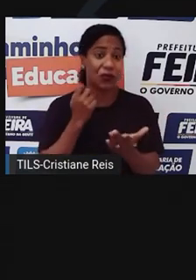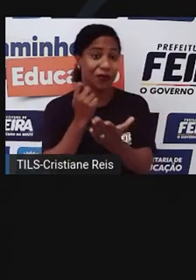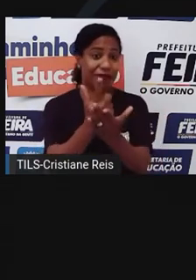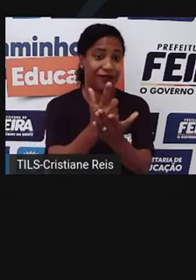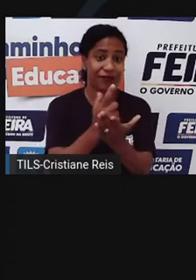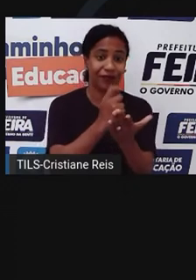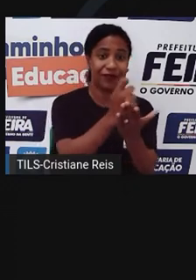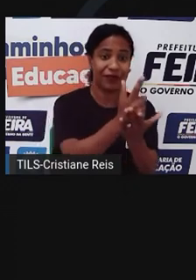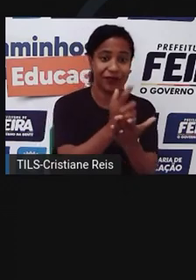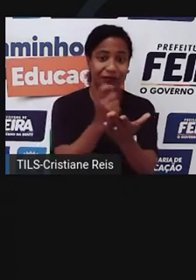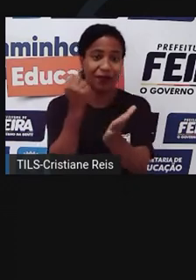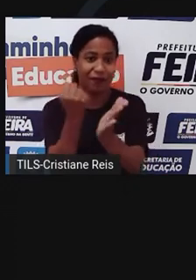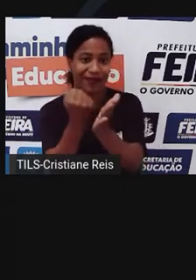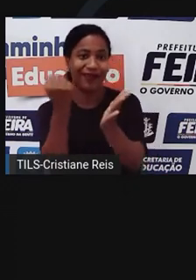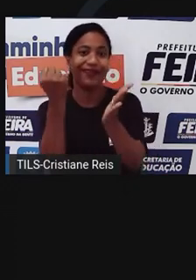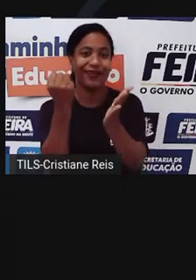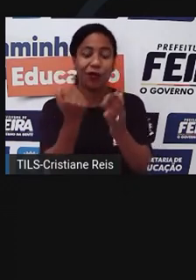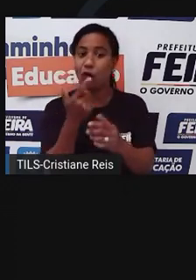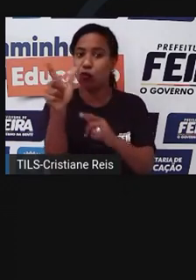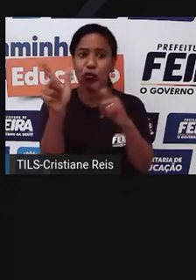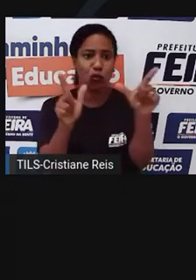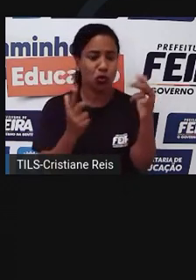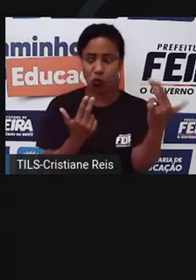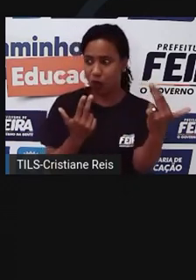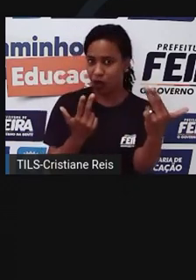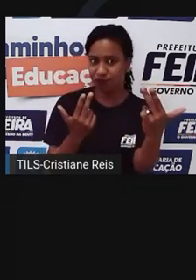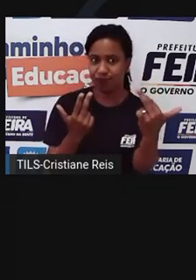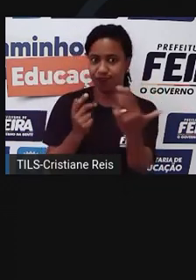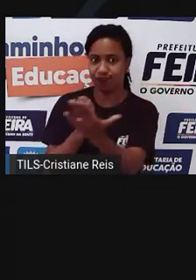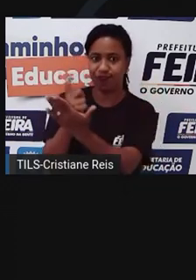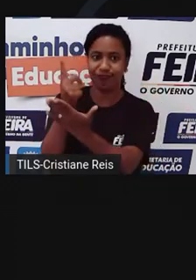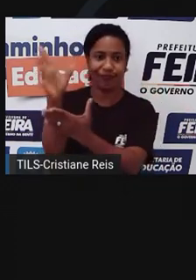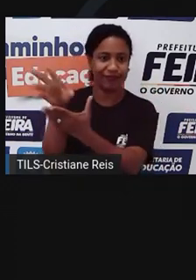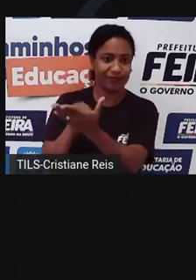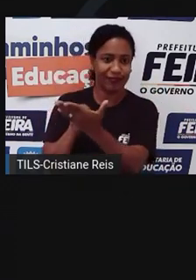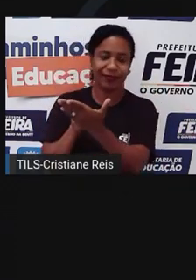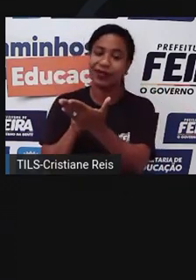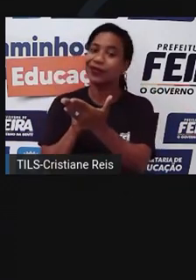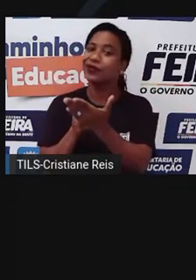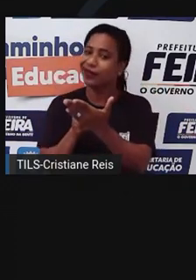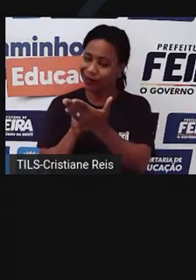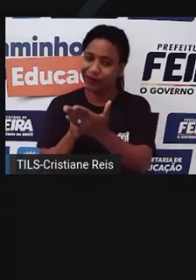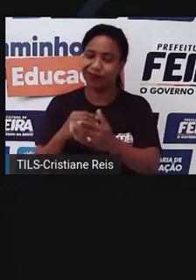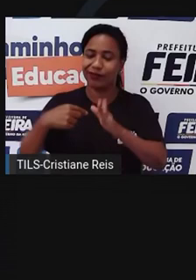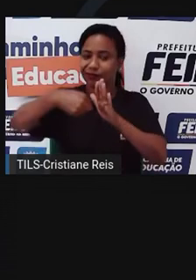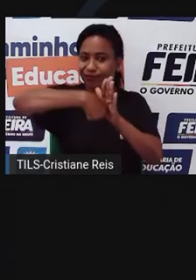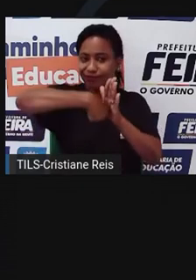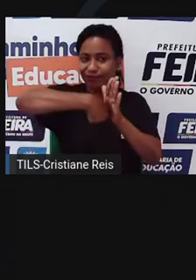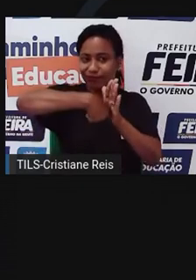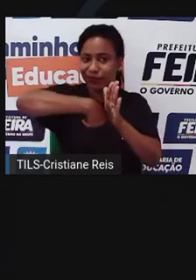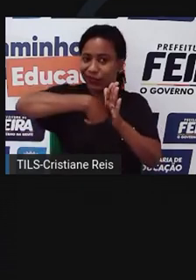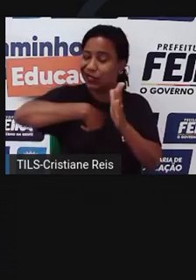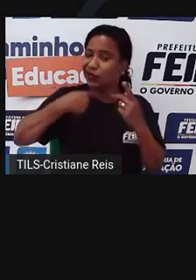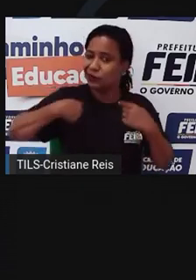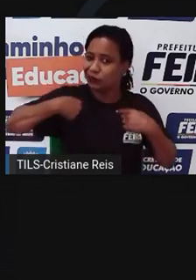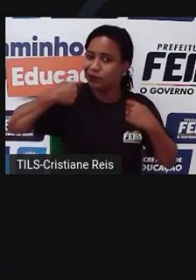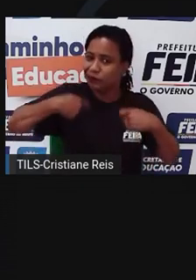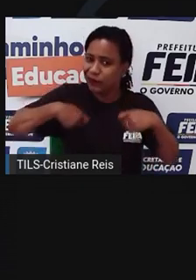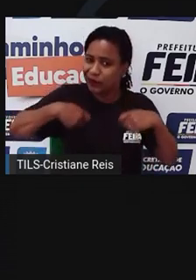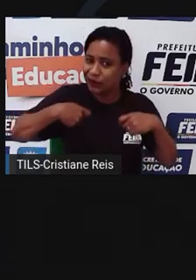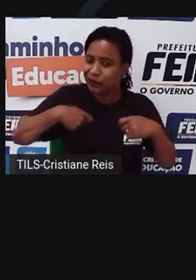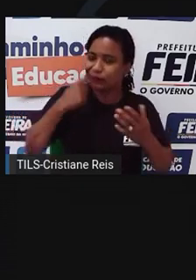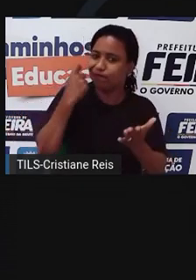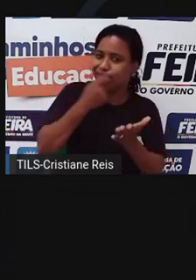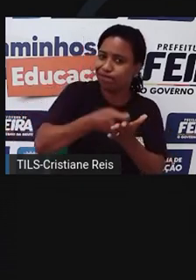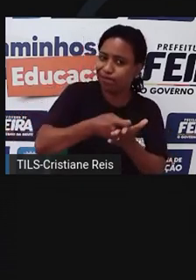uma marca que a outra pessoa comprou, e não se conhecer de verdade para saber o que é importante para ela. Então, assim,